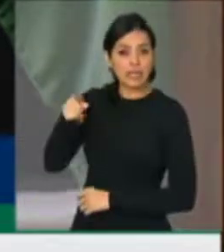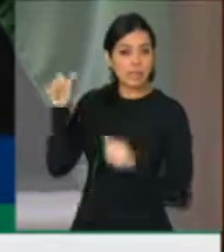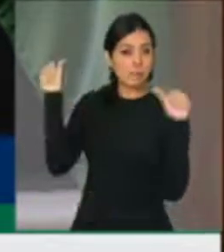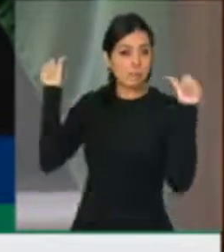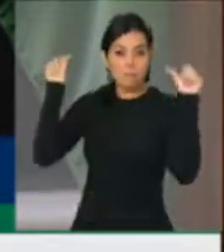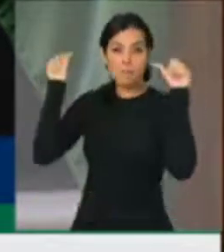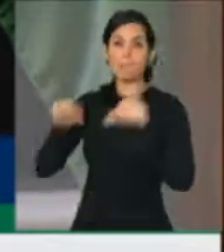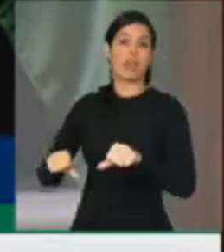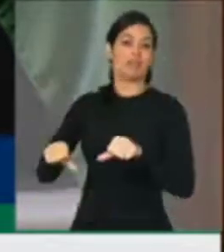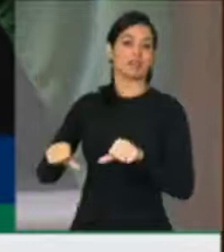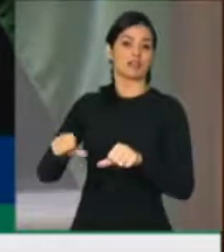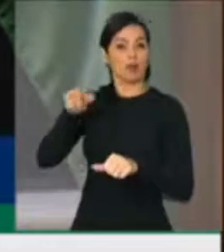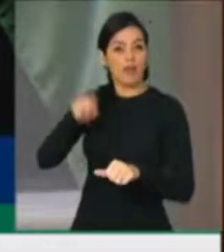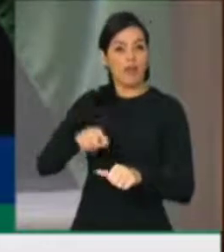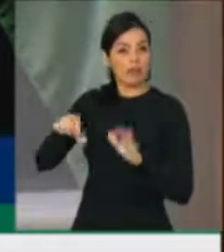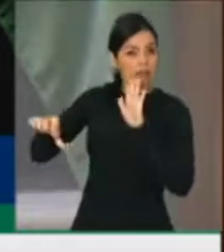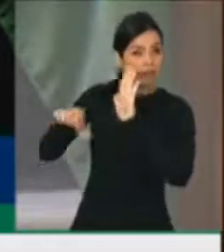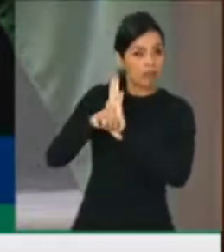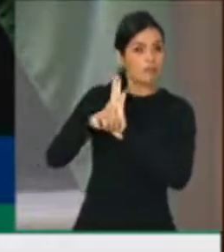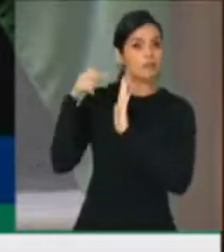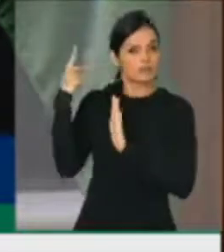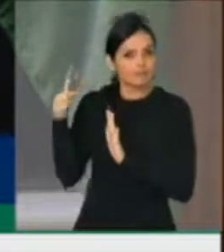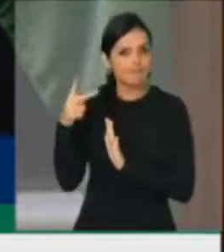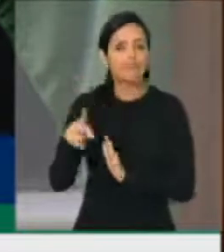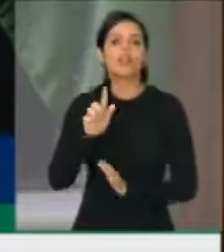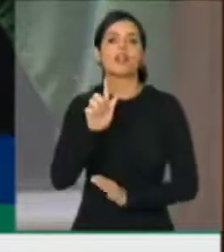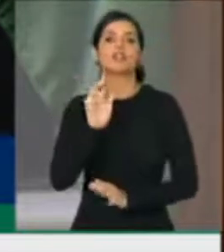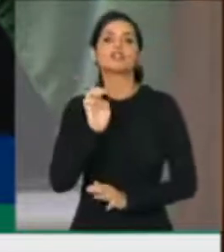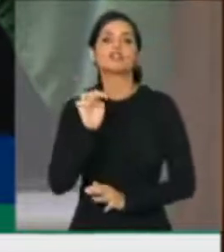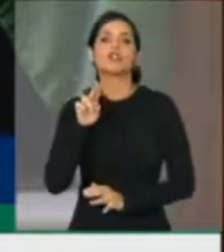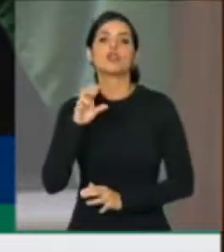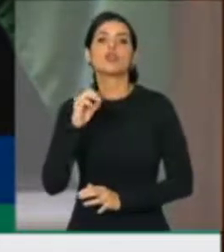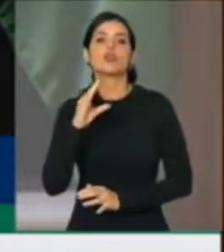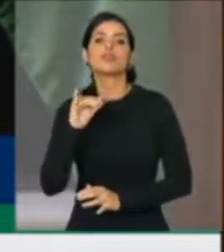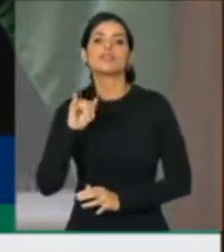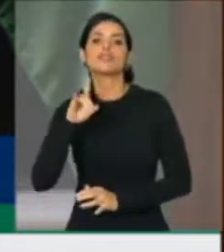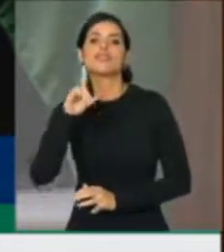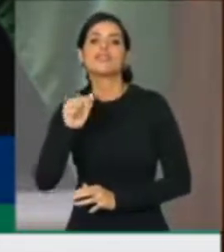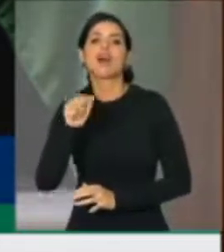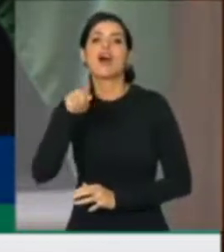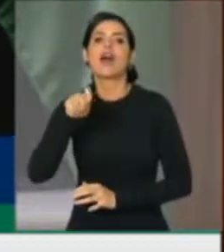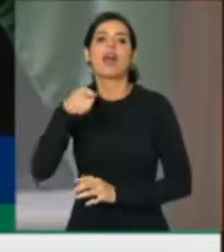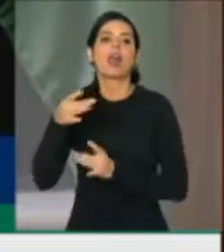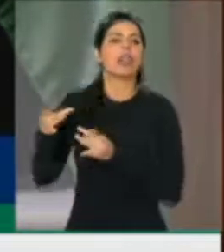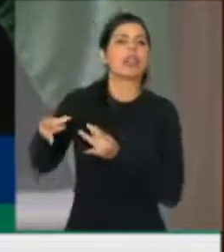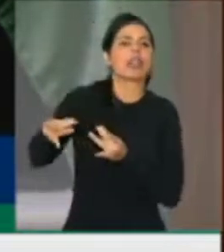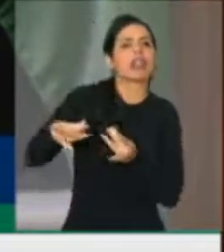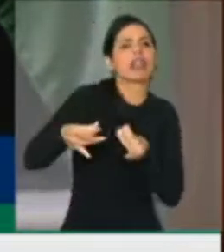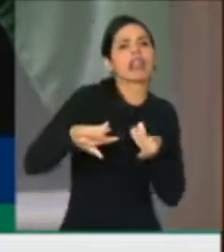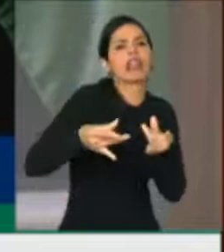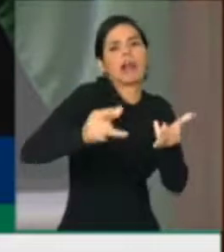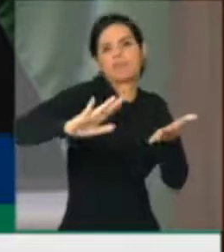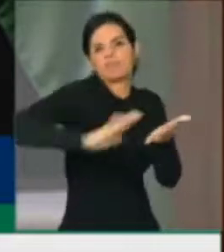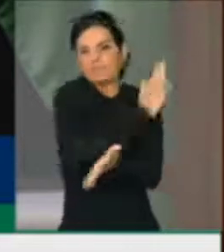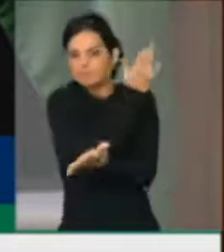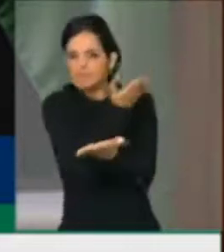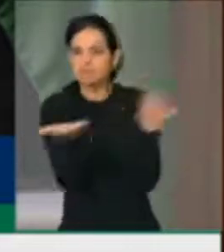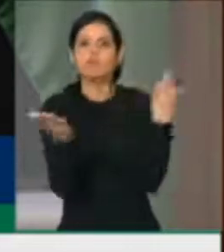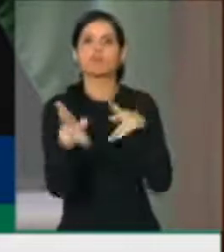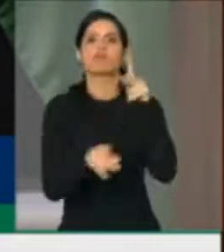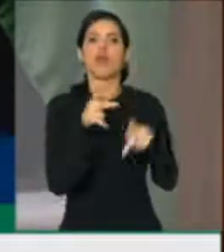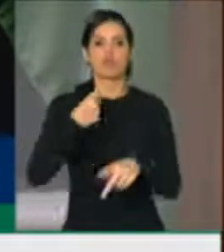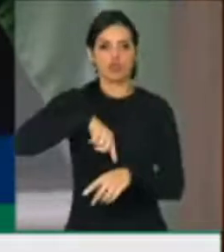gestão genocida. Nós da oposição vamos cobrar. Vamos cobrar e exigimos.